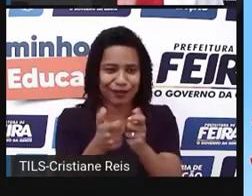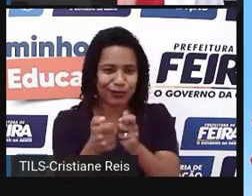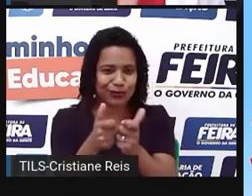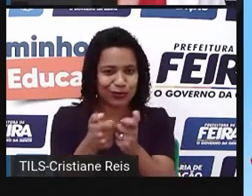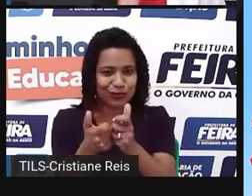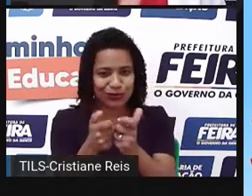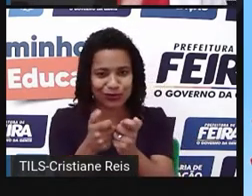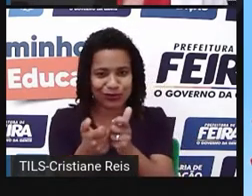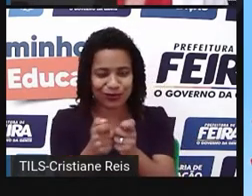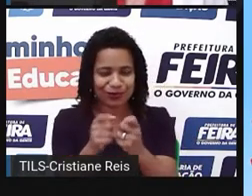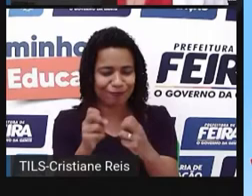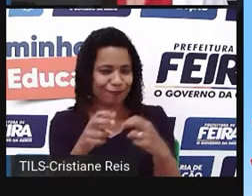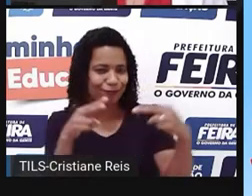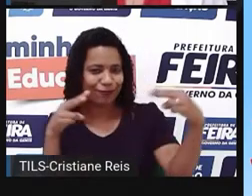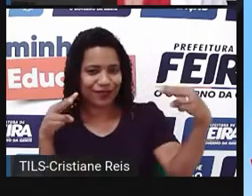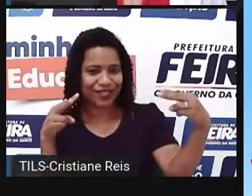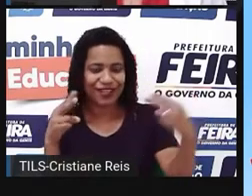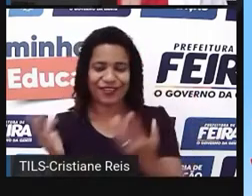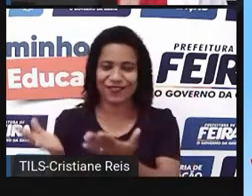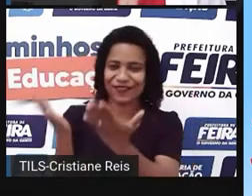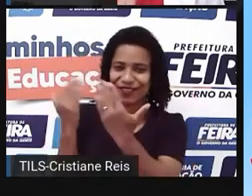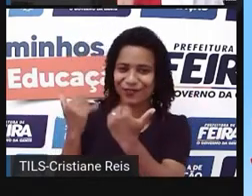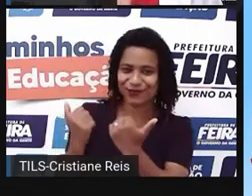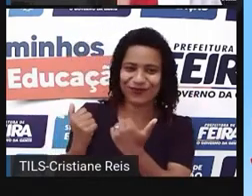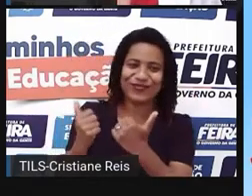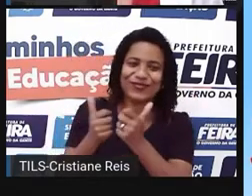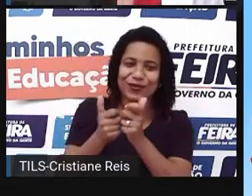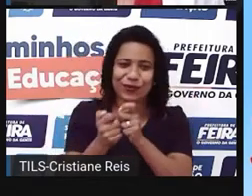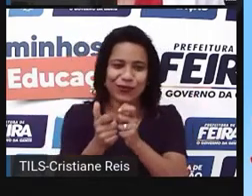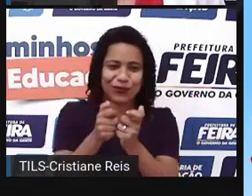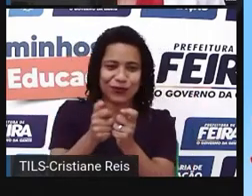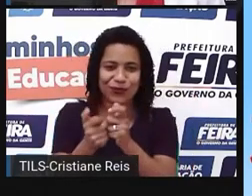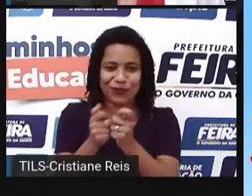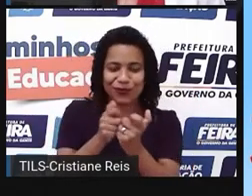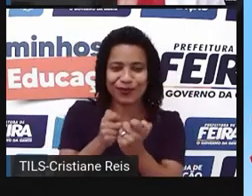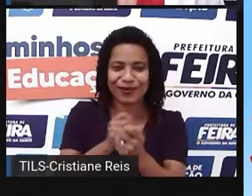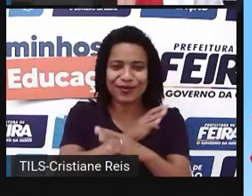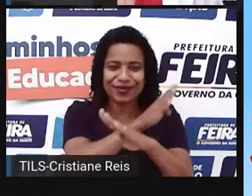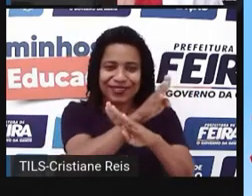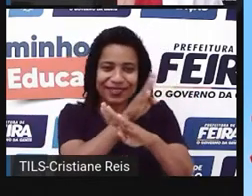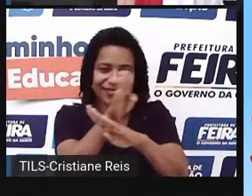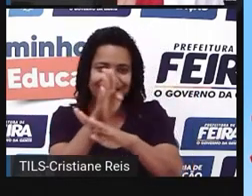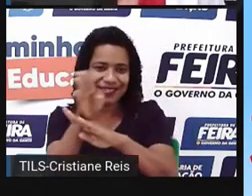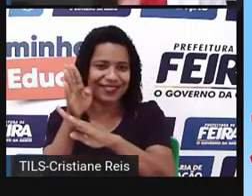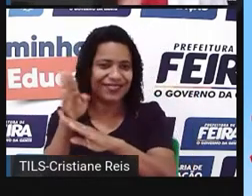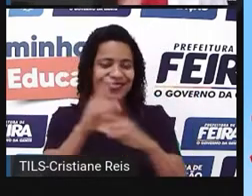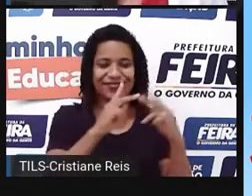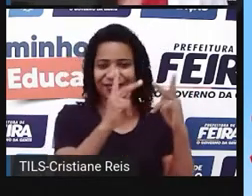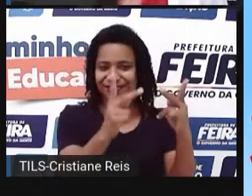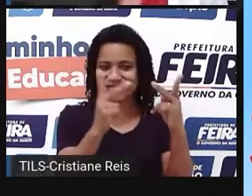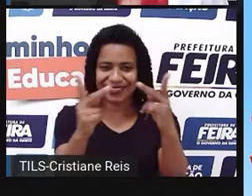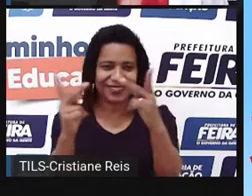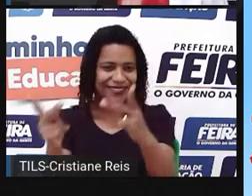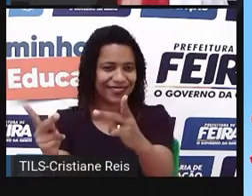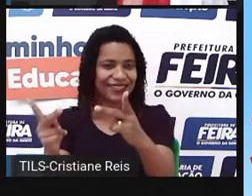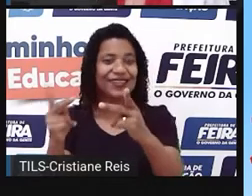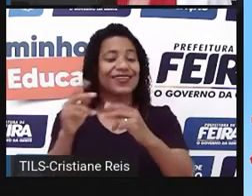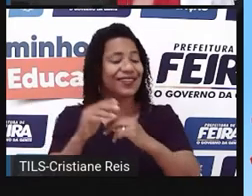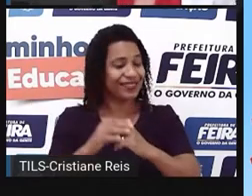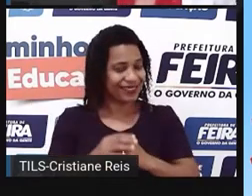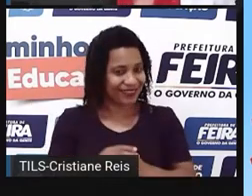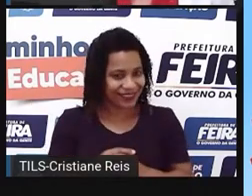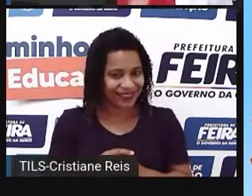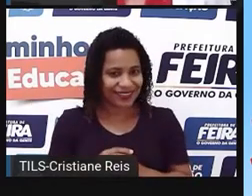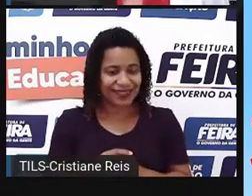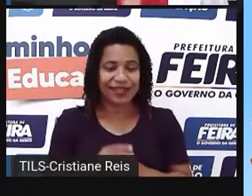Embarque junto comigo nessa missão e se torne um explorador confiante do mundo online. Então, aqui,